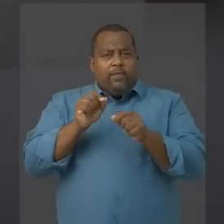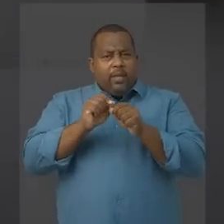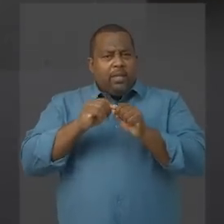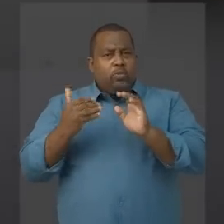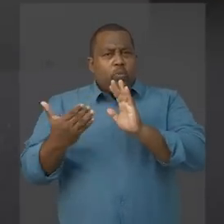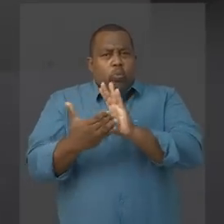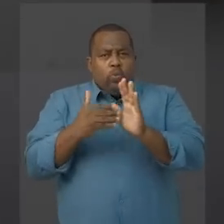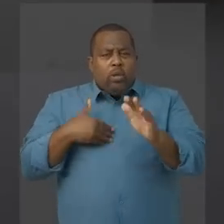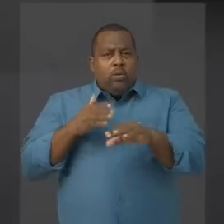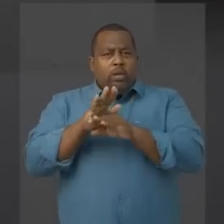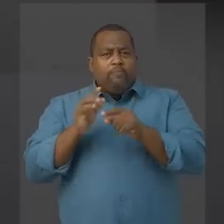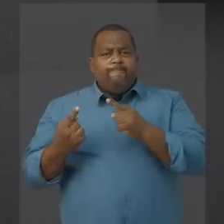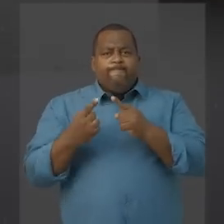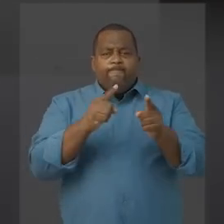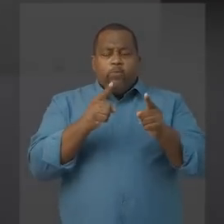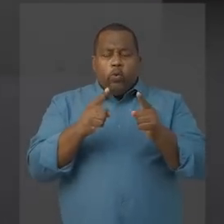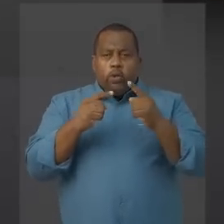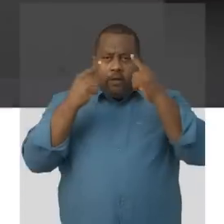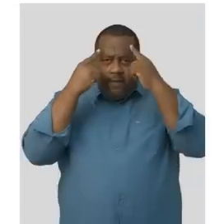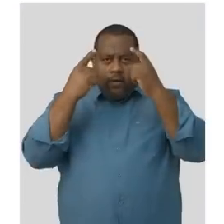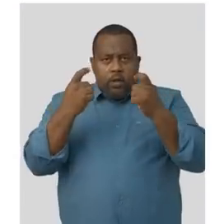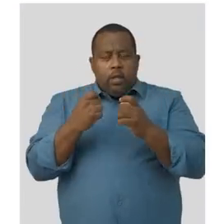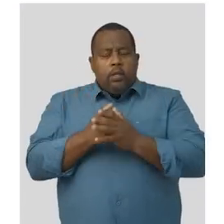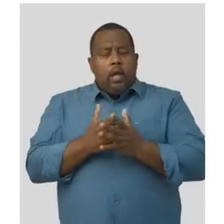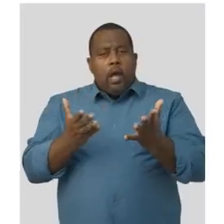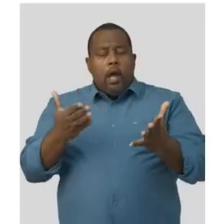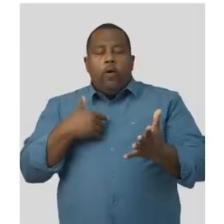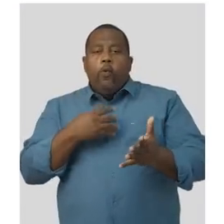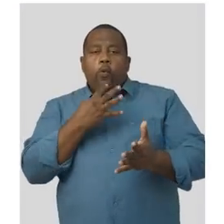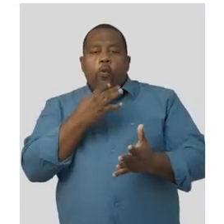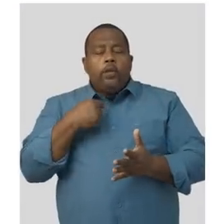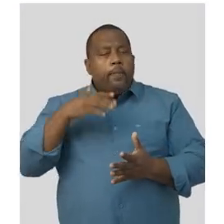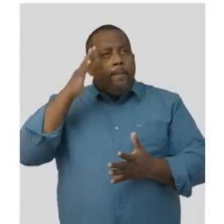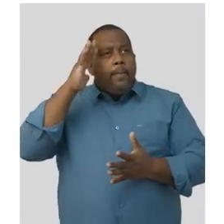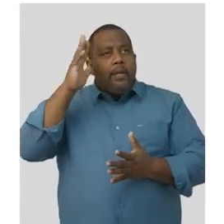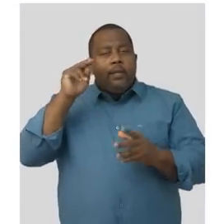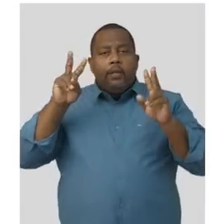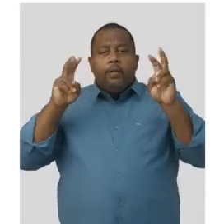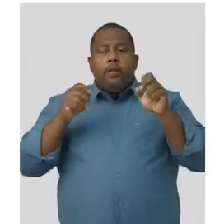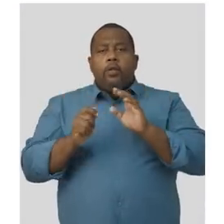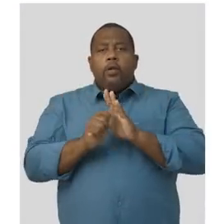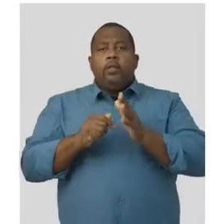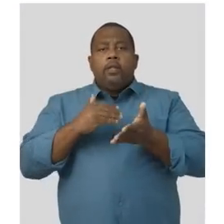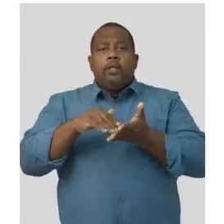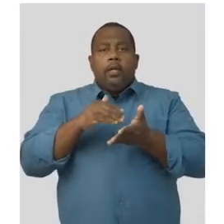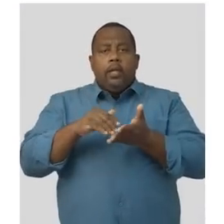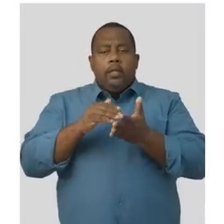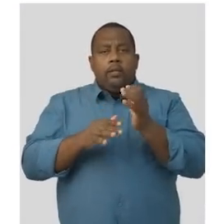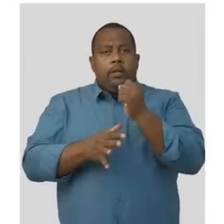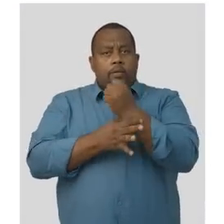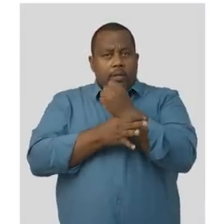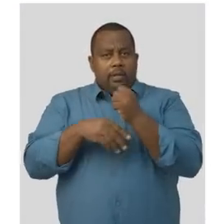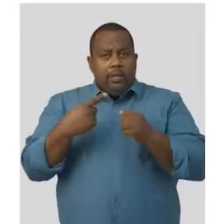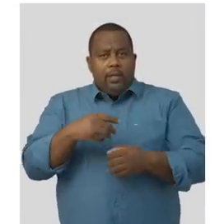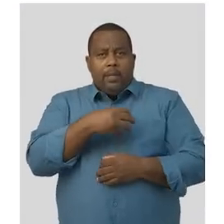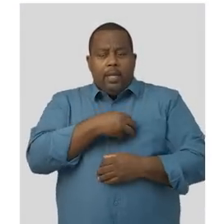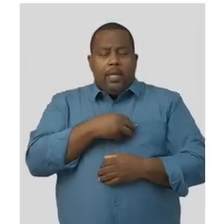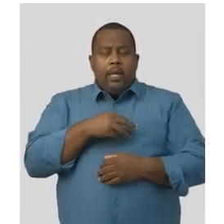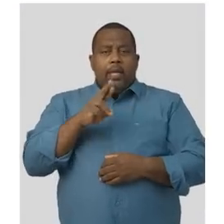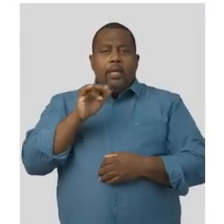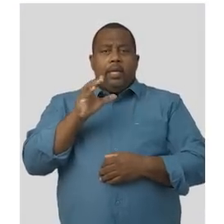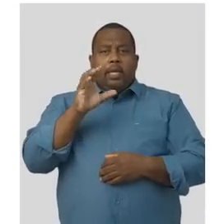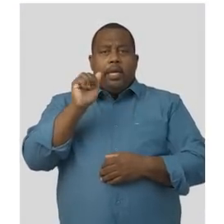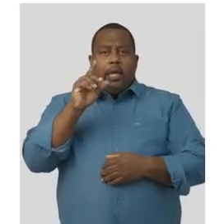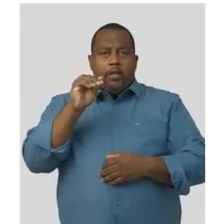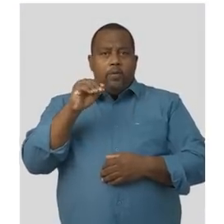tudo o que está ao seu alcance para combater a violência? Conheça agora o que pensa sobre as drogas, o secretário de Segurança da Bahia,